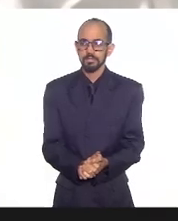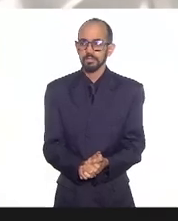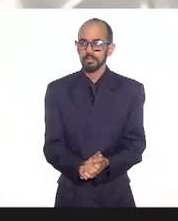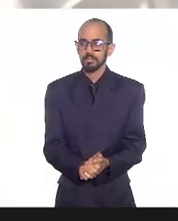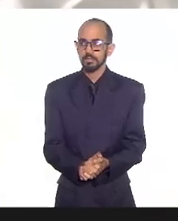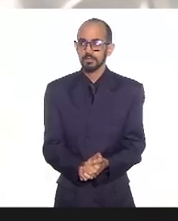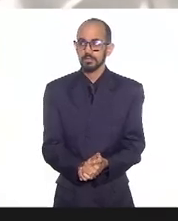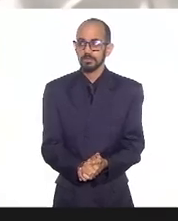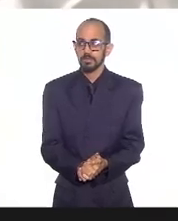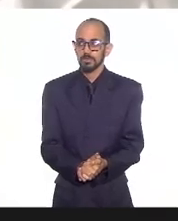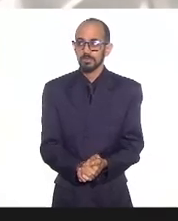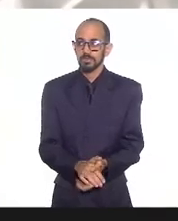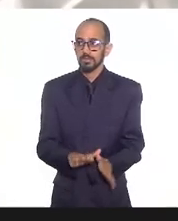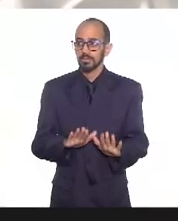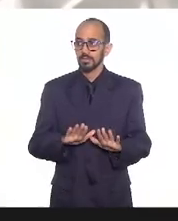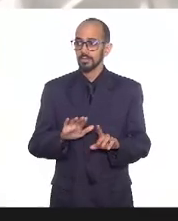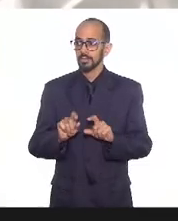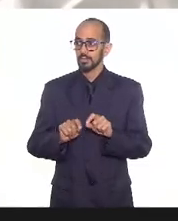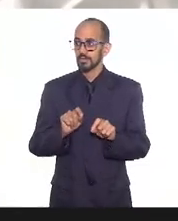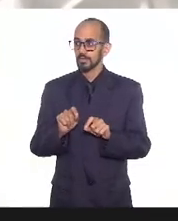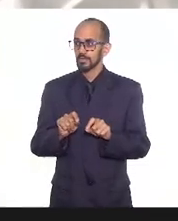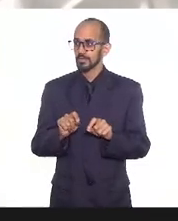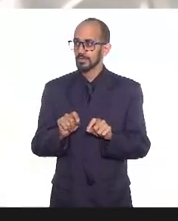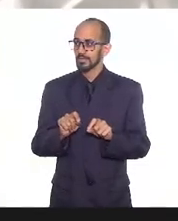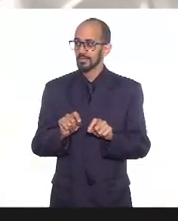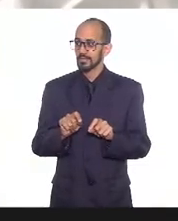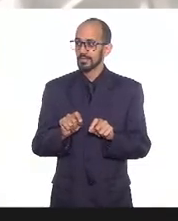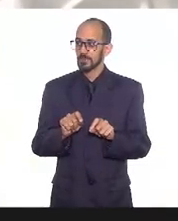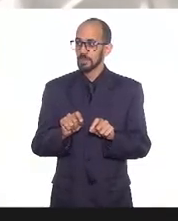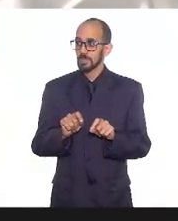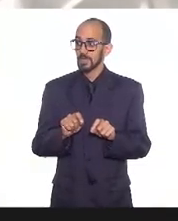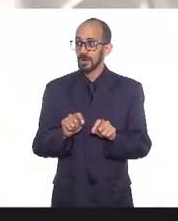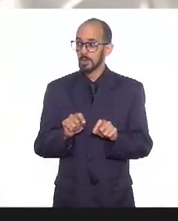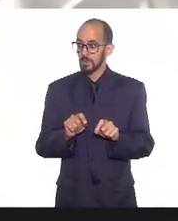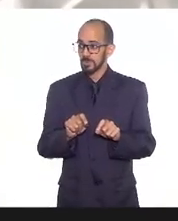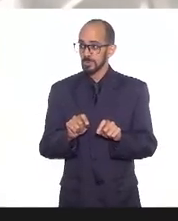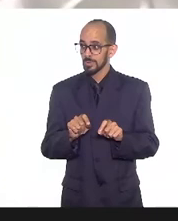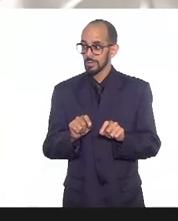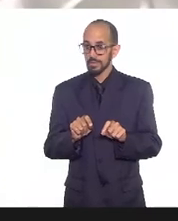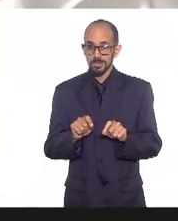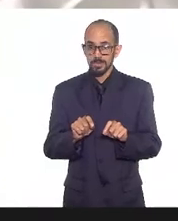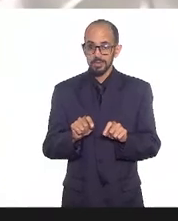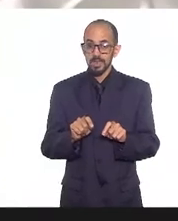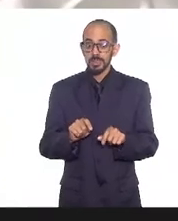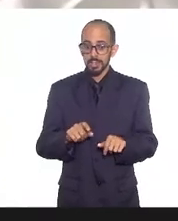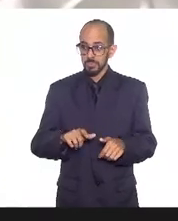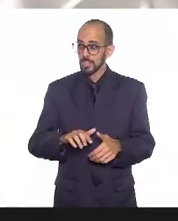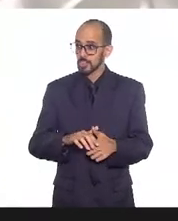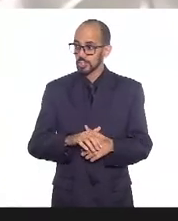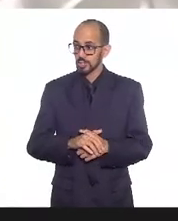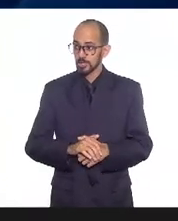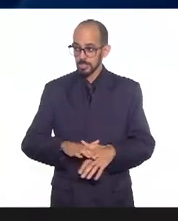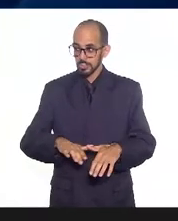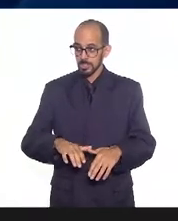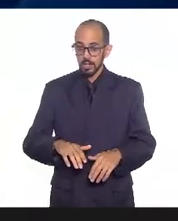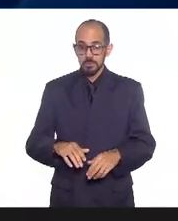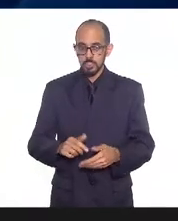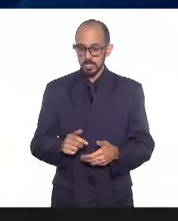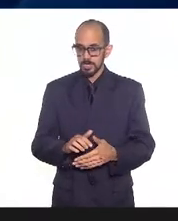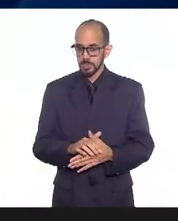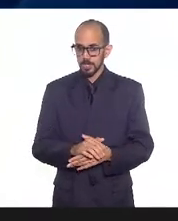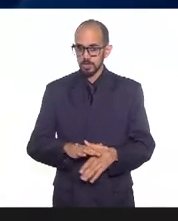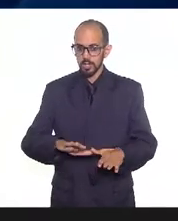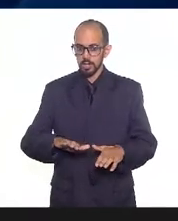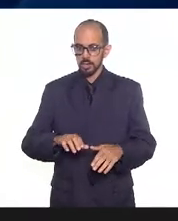acho que Alexandre você está fazendo mais uma pergunta das representações sociais não estava só